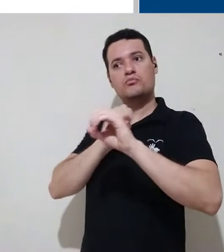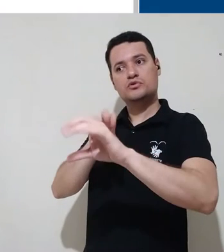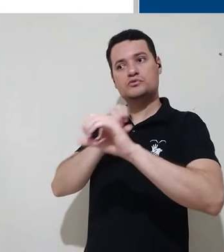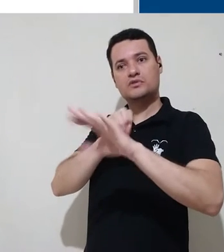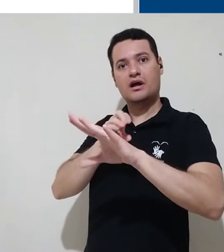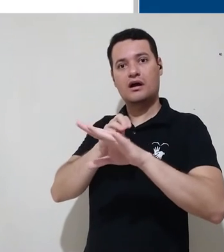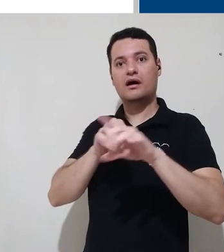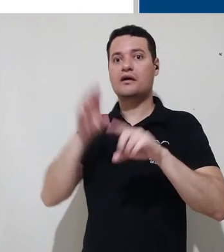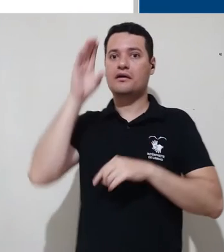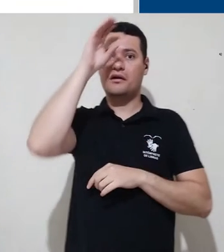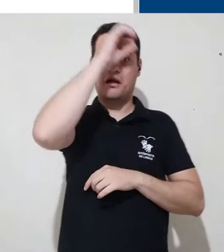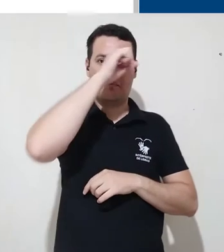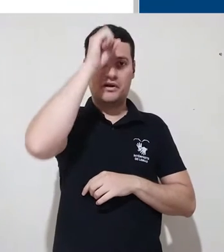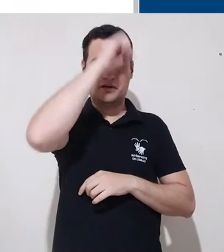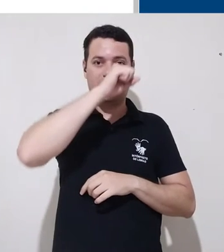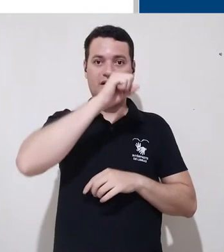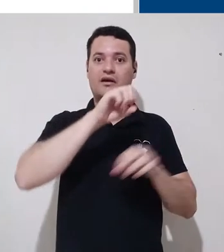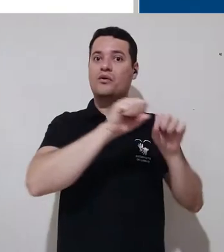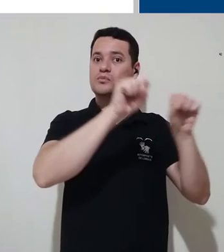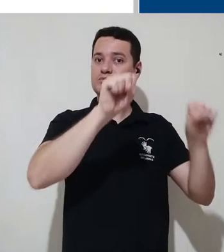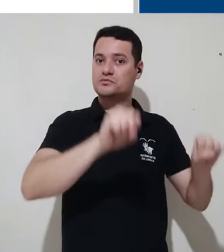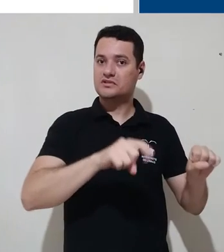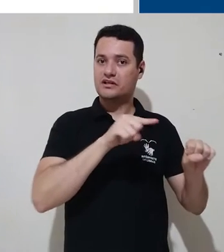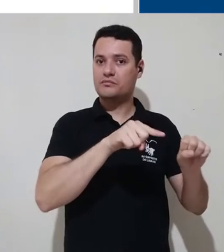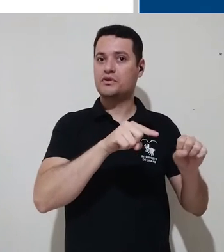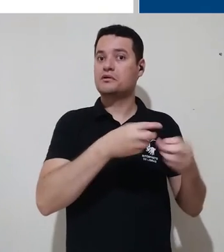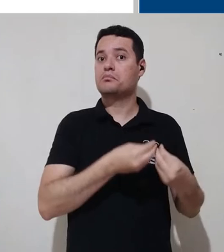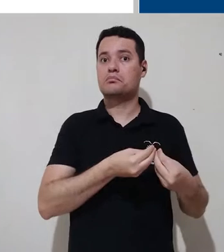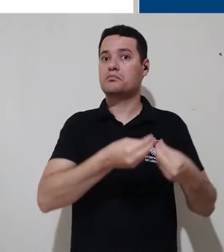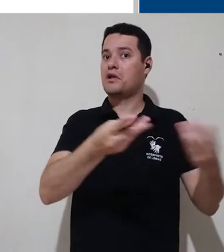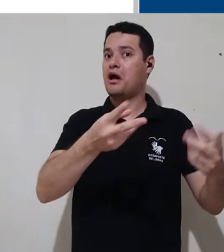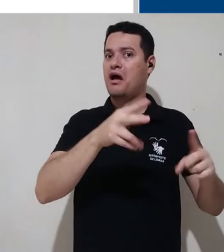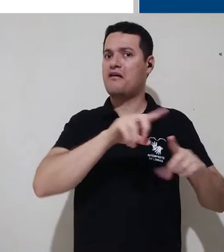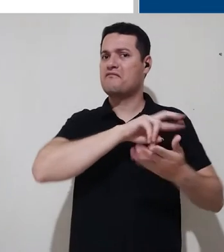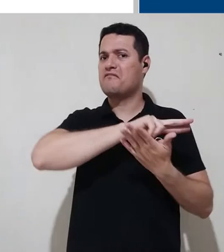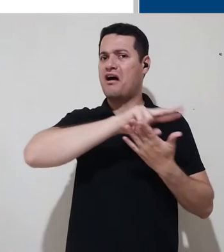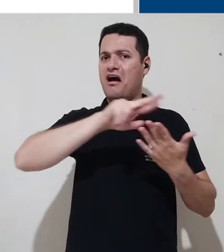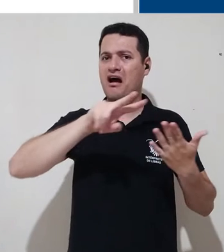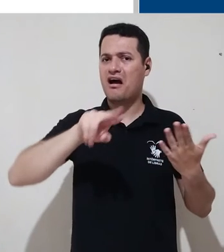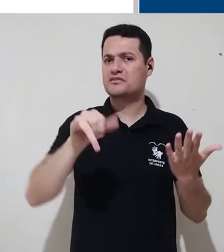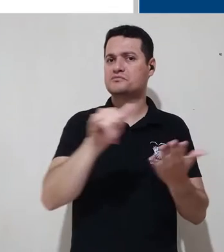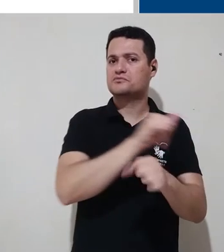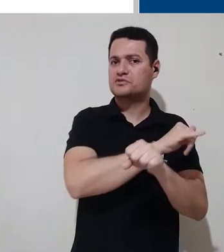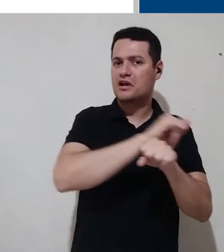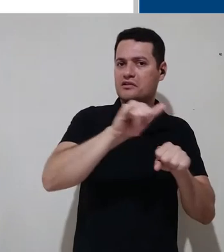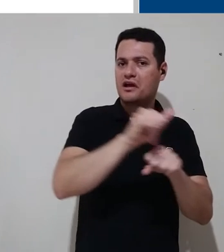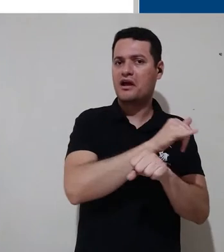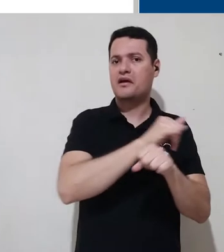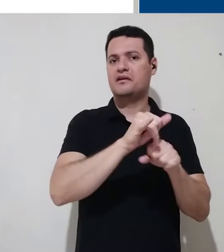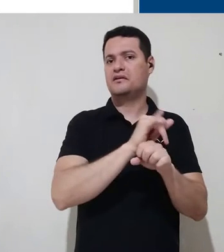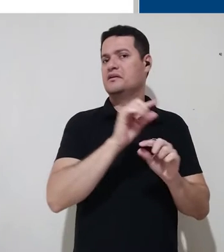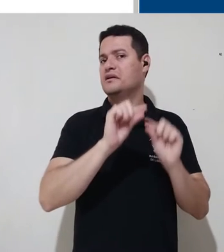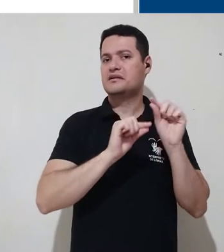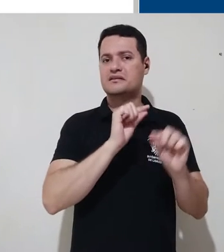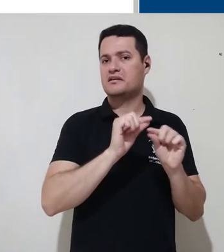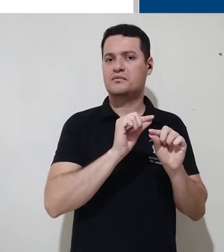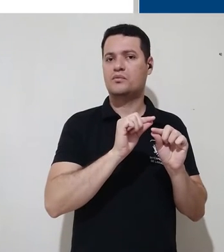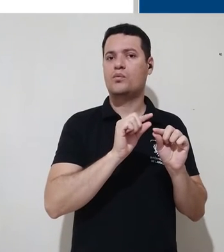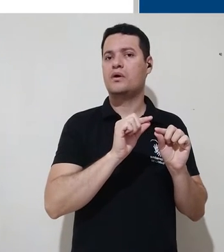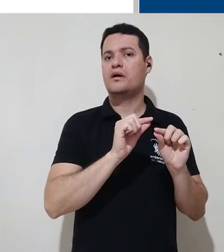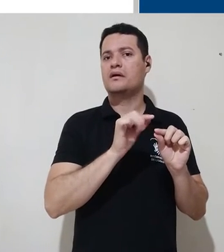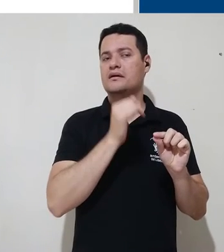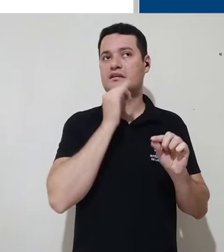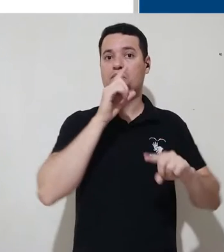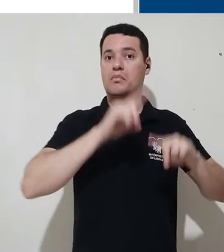e as tarefas de aprender. É um sistema que vai oferecer ferramentas para os usuários, como a possibilidade de